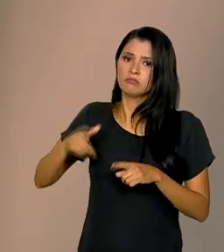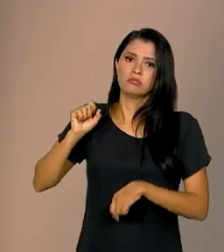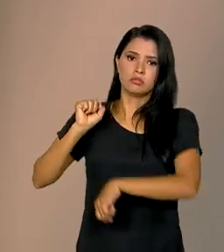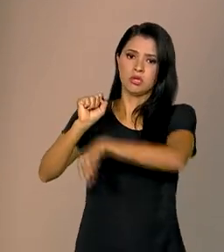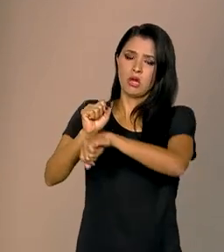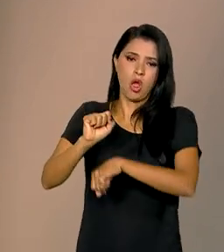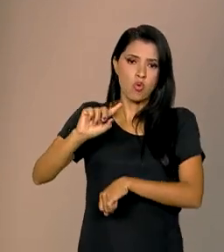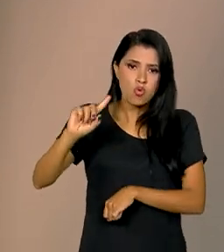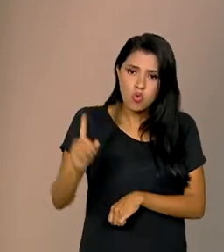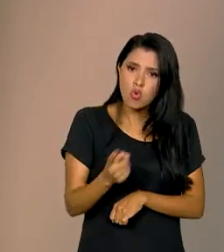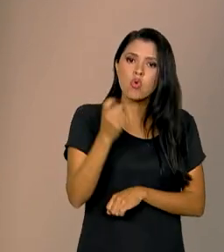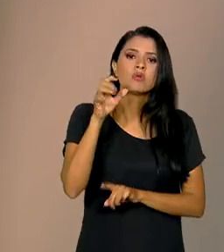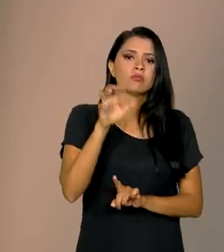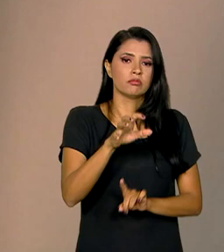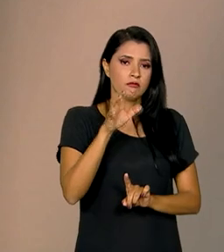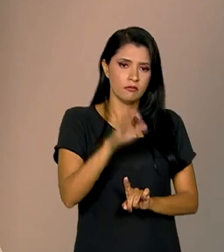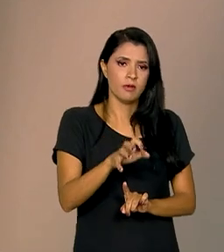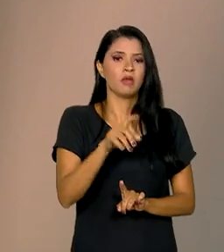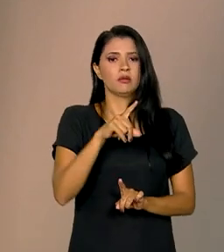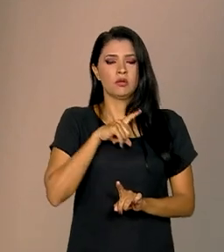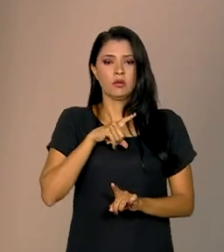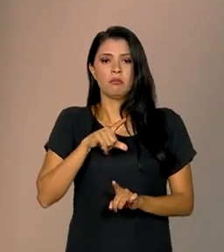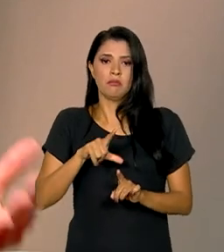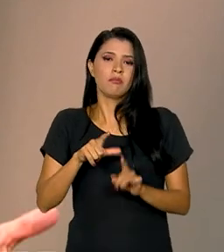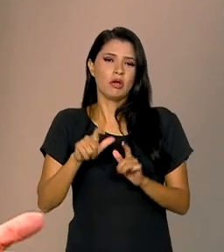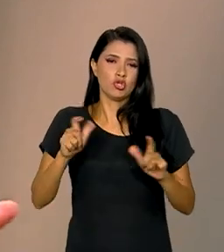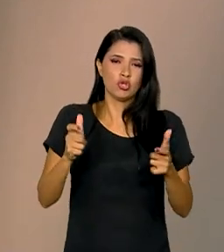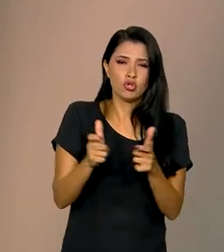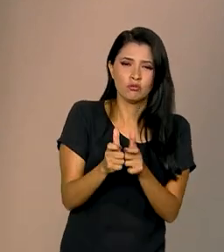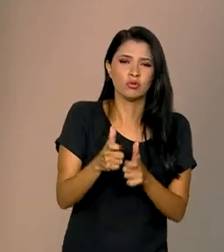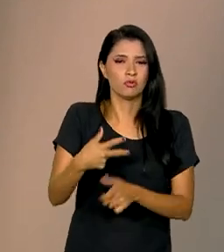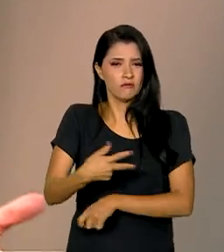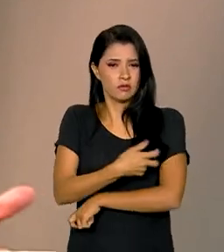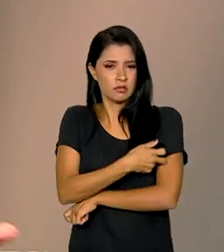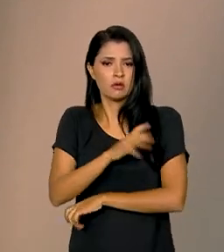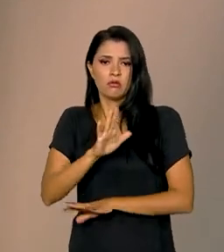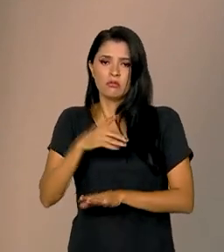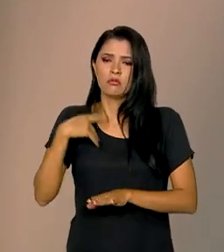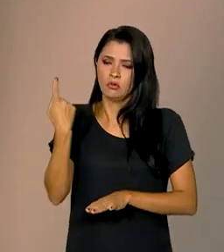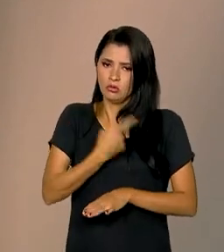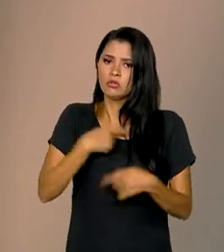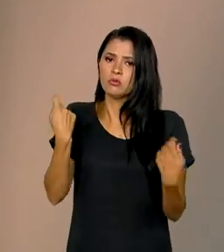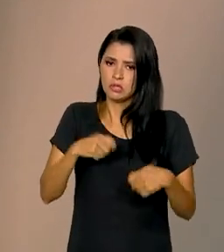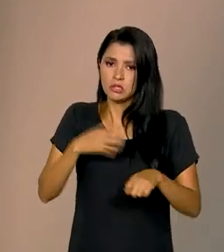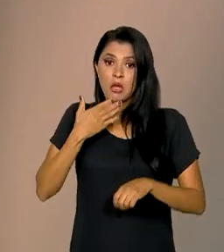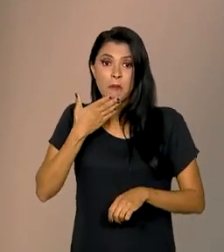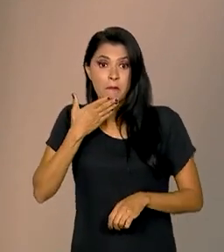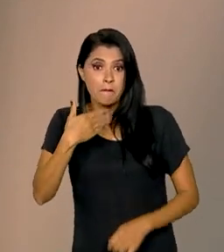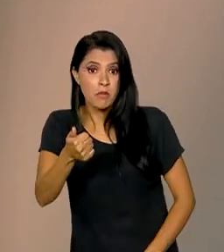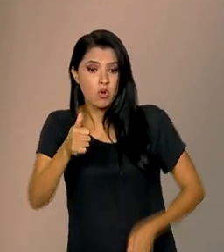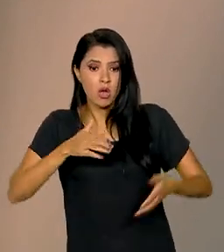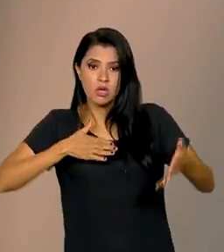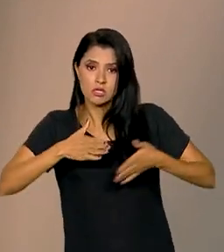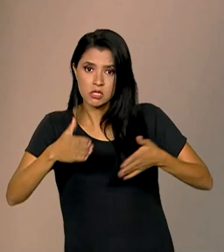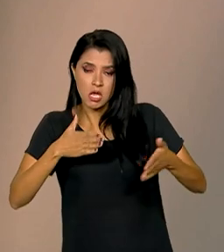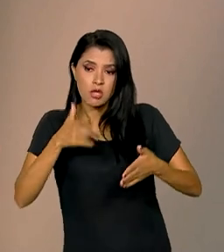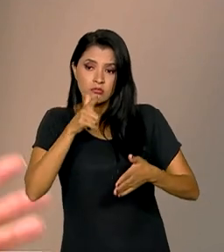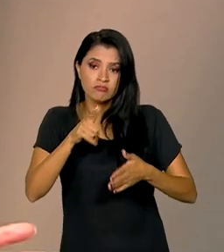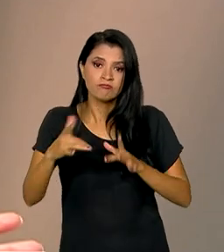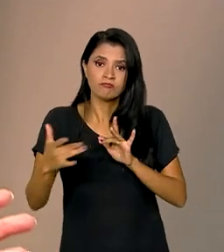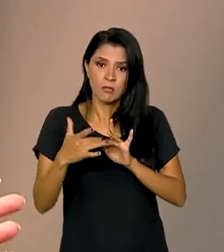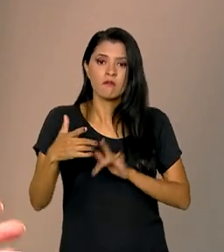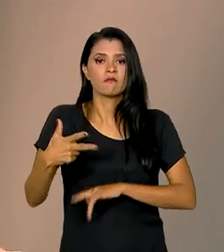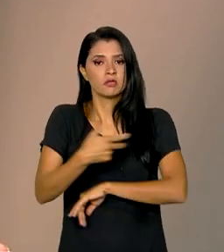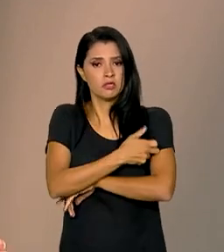interfere na vacinação. Nós precisamos sempre melhorar o acesso a essas vacinas. E